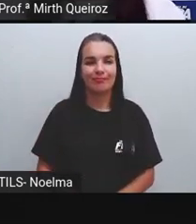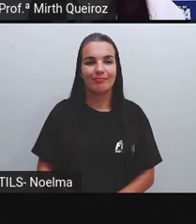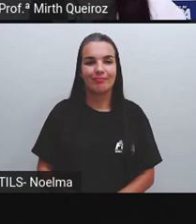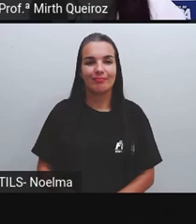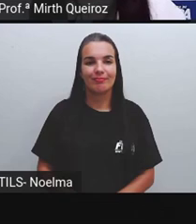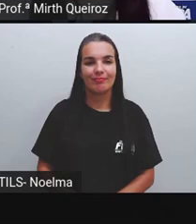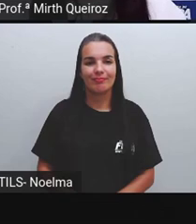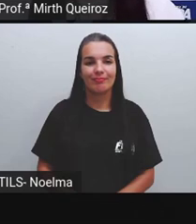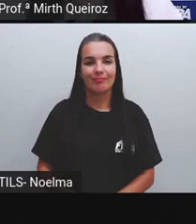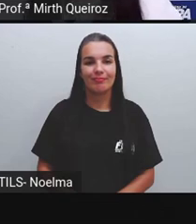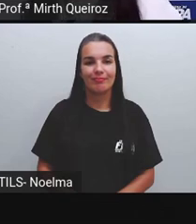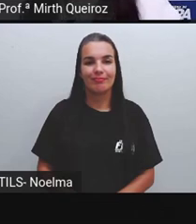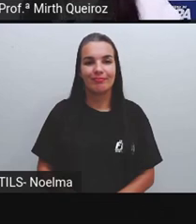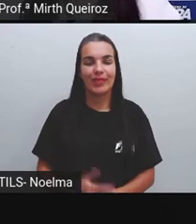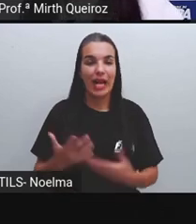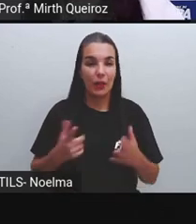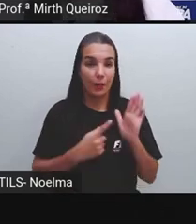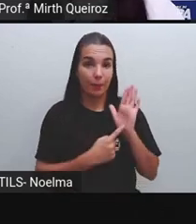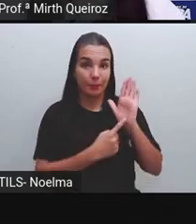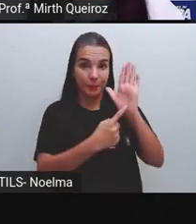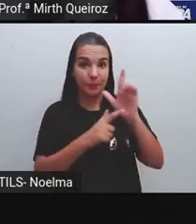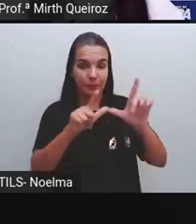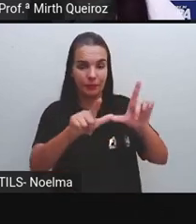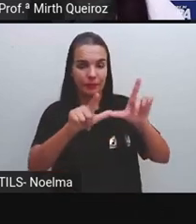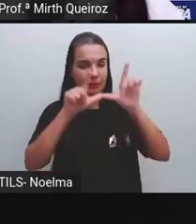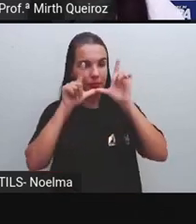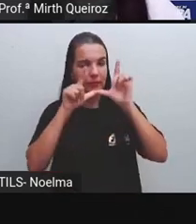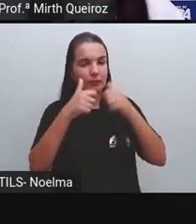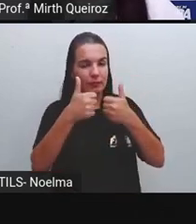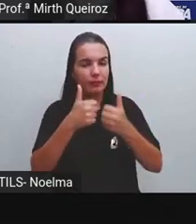Vou compartilhar com vocês aqui novamente